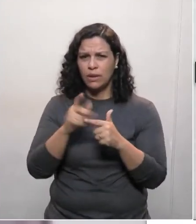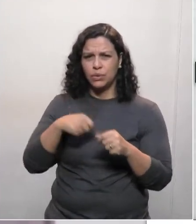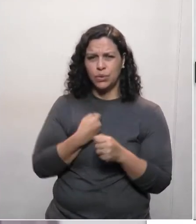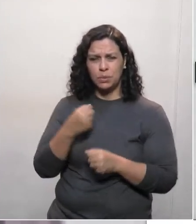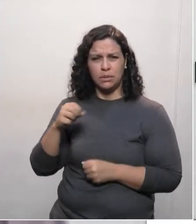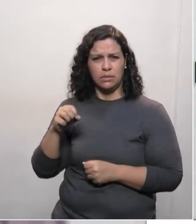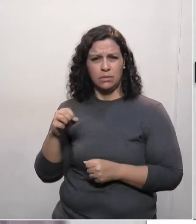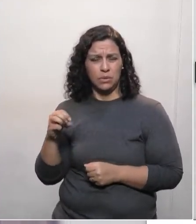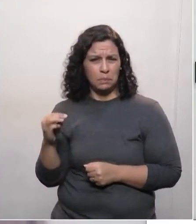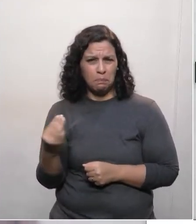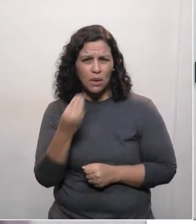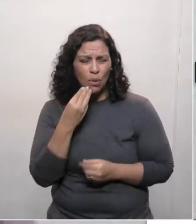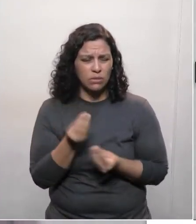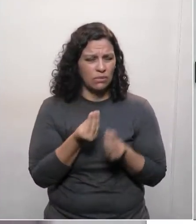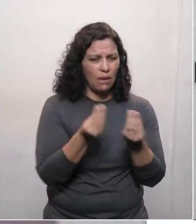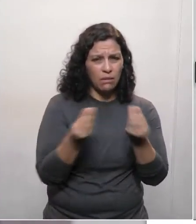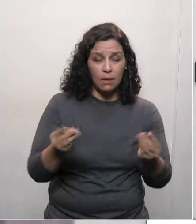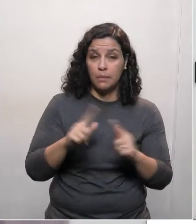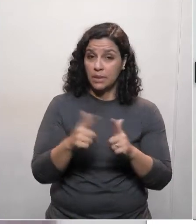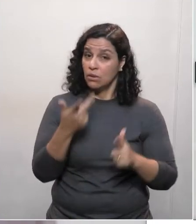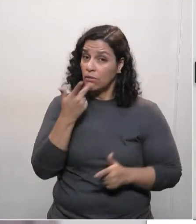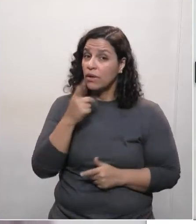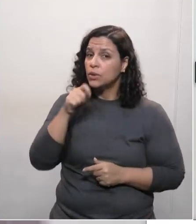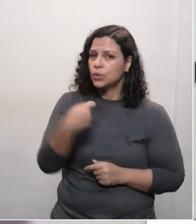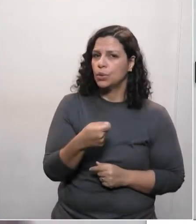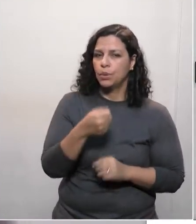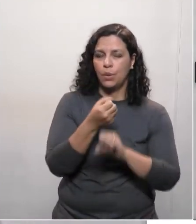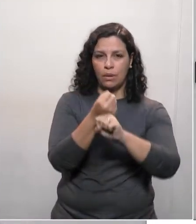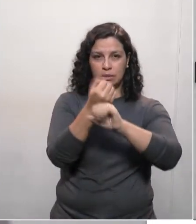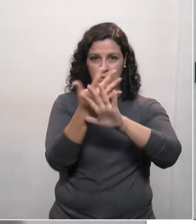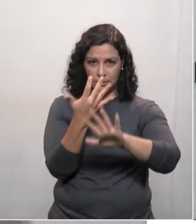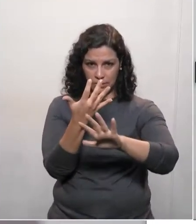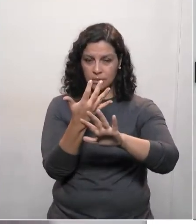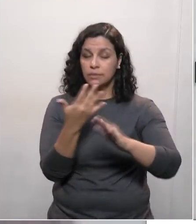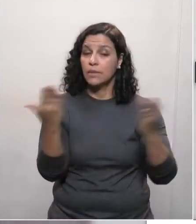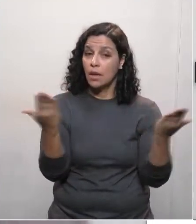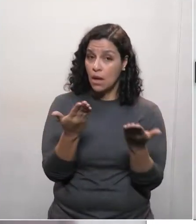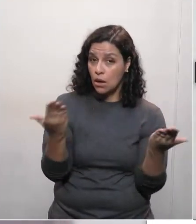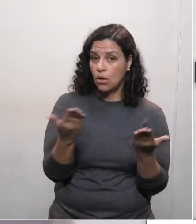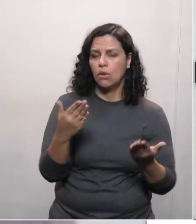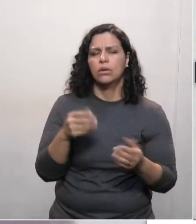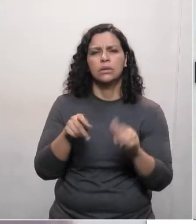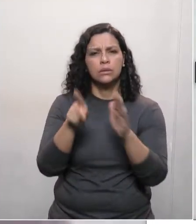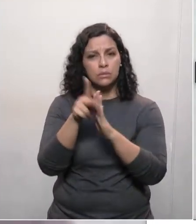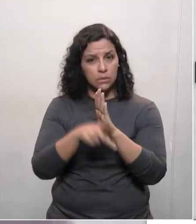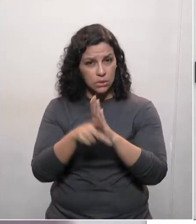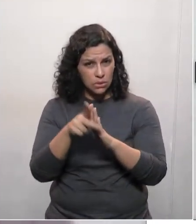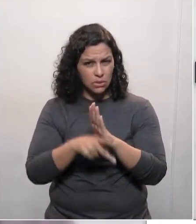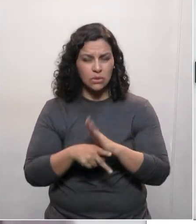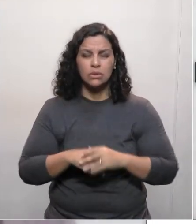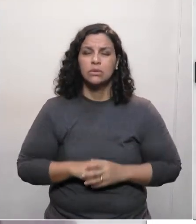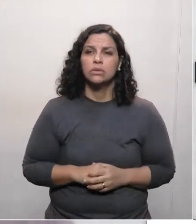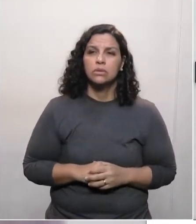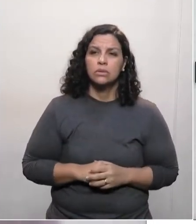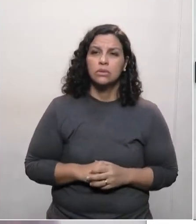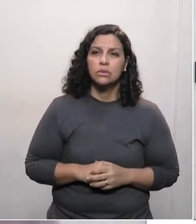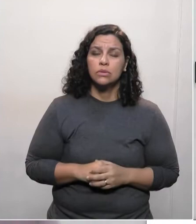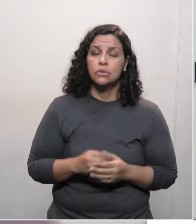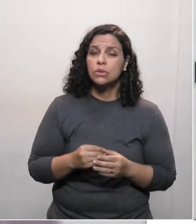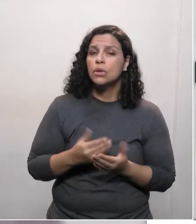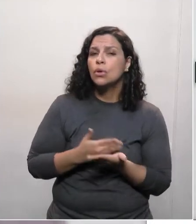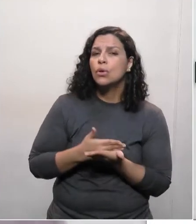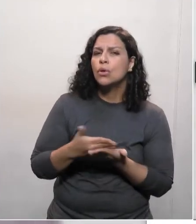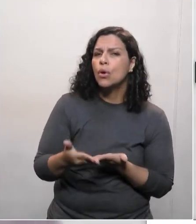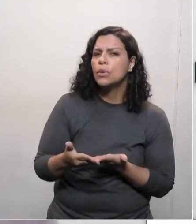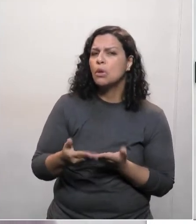milhões. Mas eu quero falar, presidente, sobre o EAD. Esse projeto que nasceu